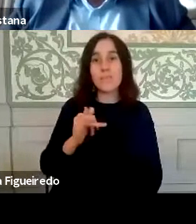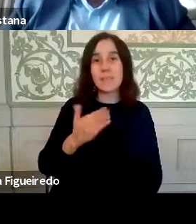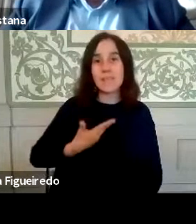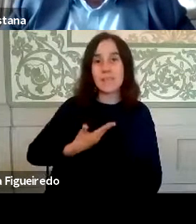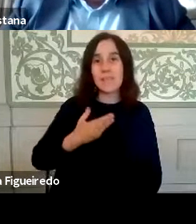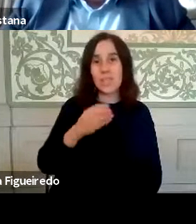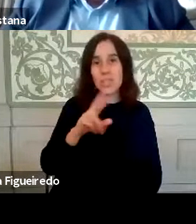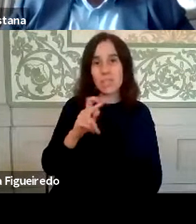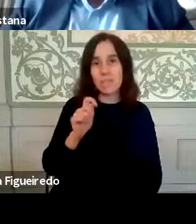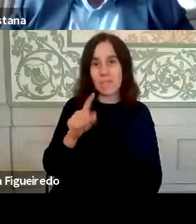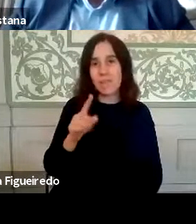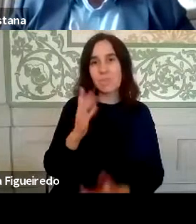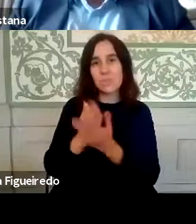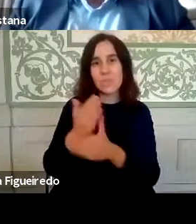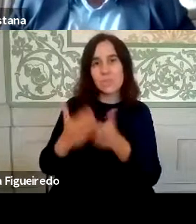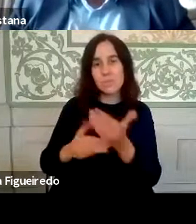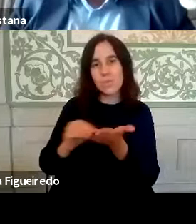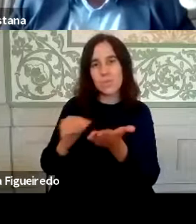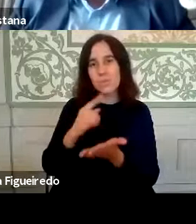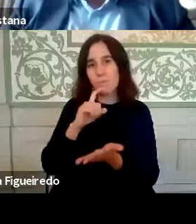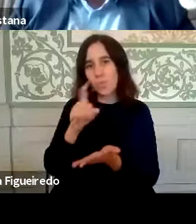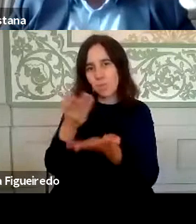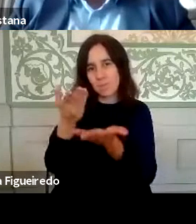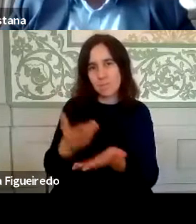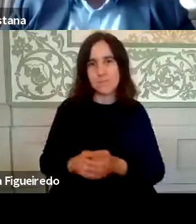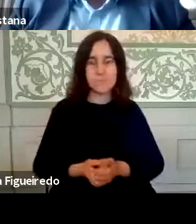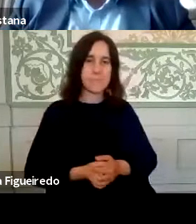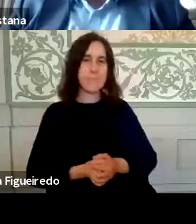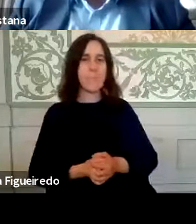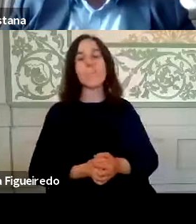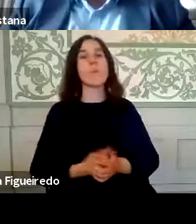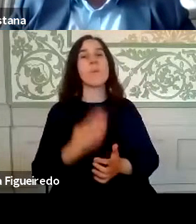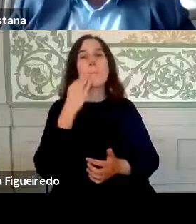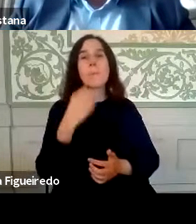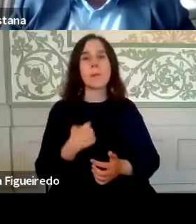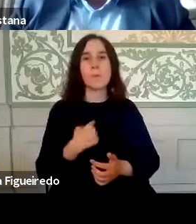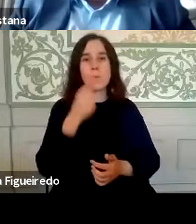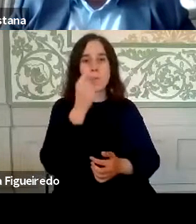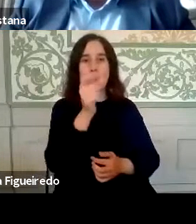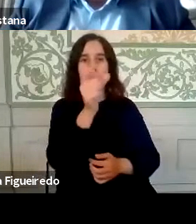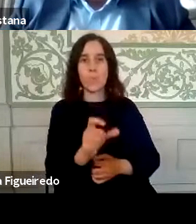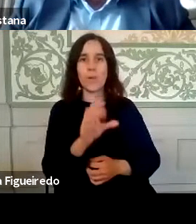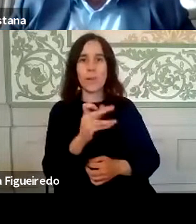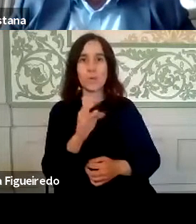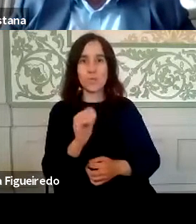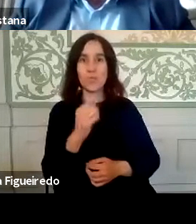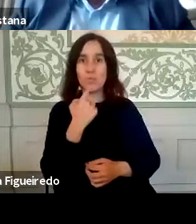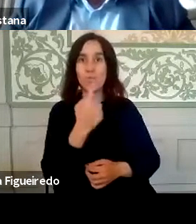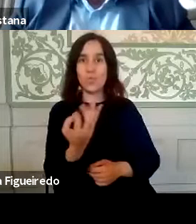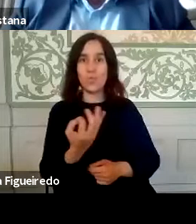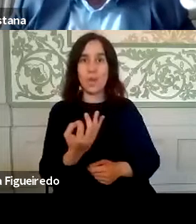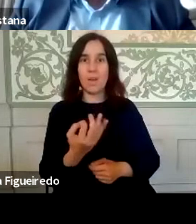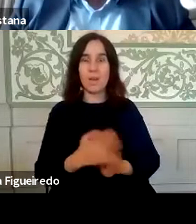que foi uma das questões colocadas. Eu acho que há um facto que o Carlos tem referido e